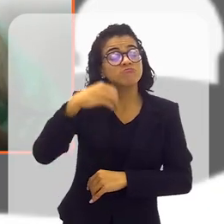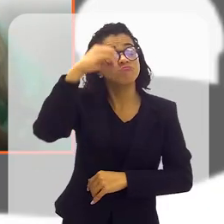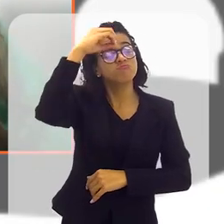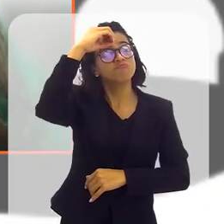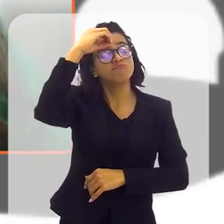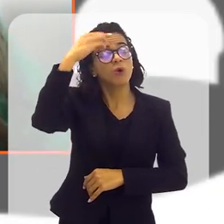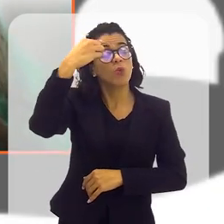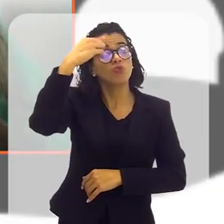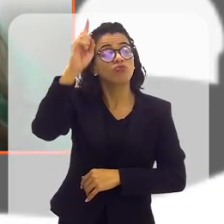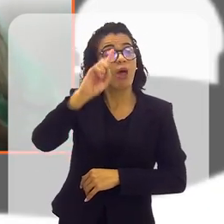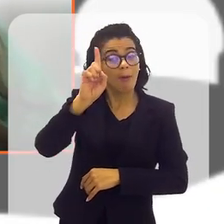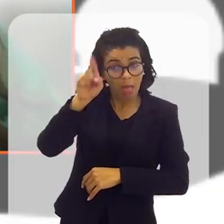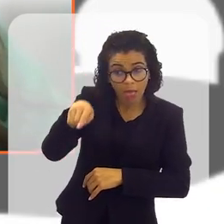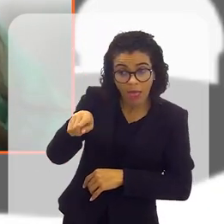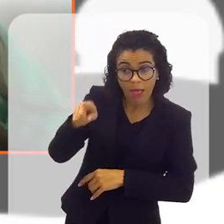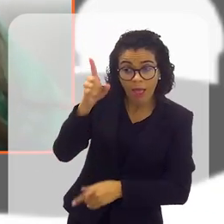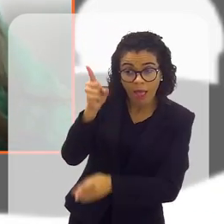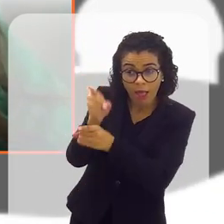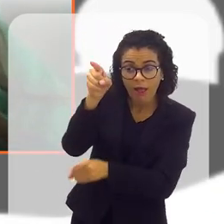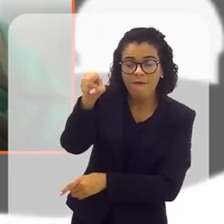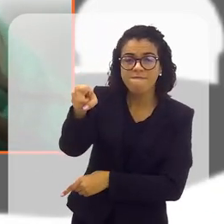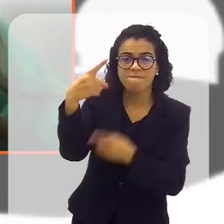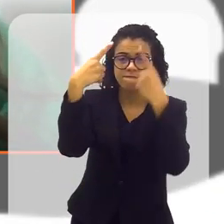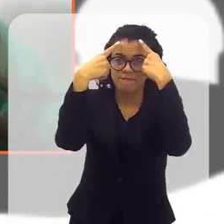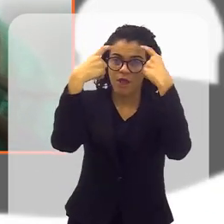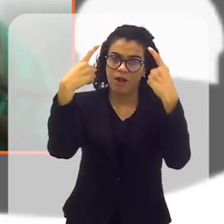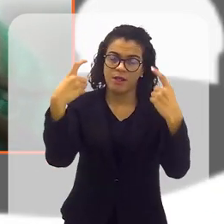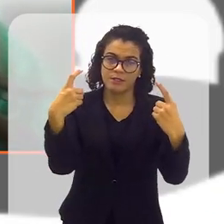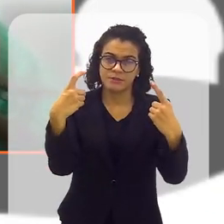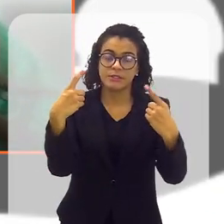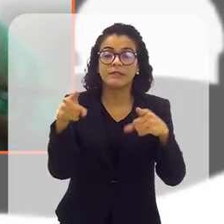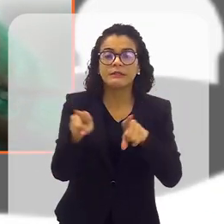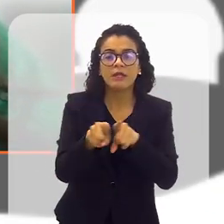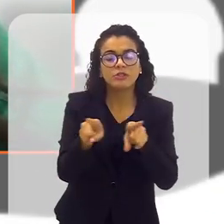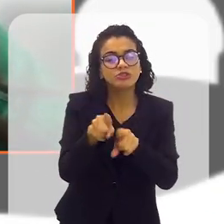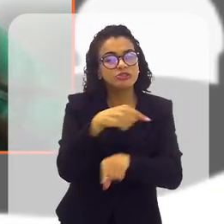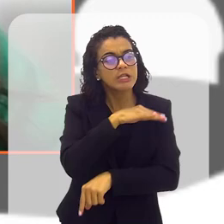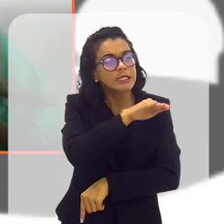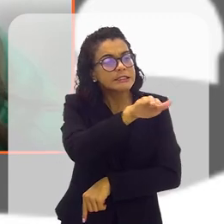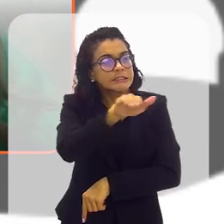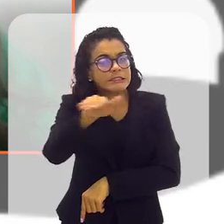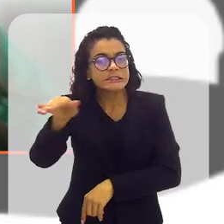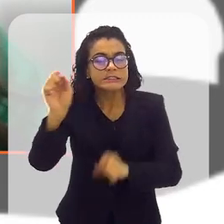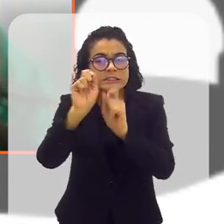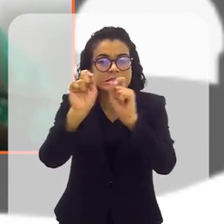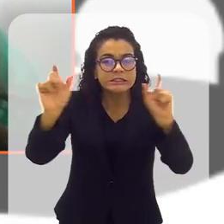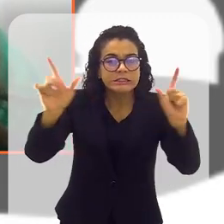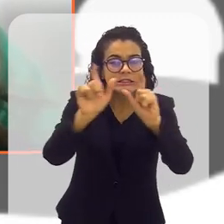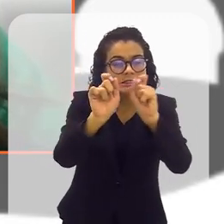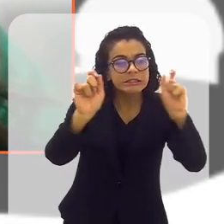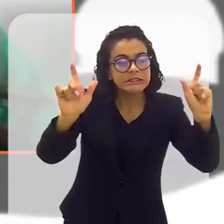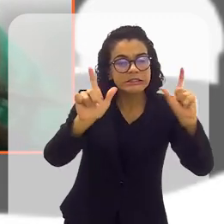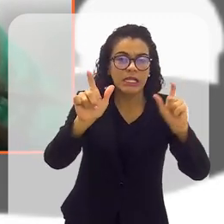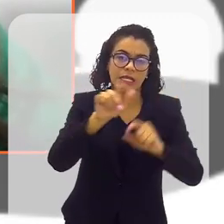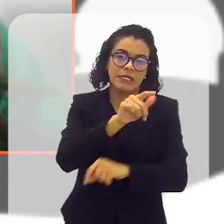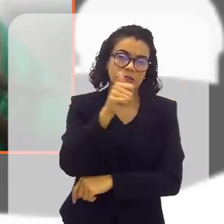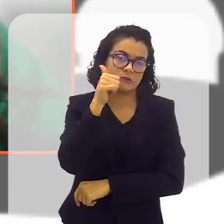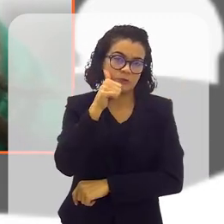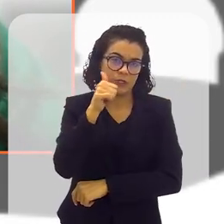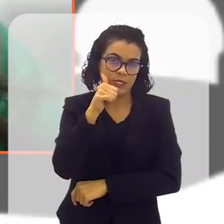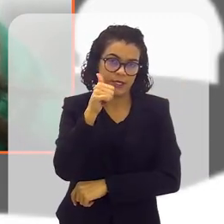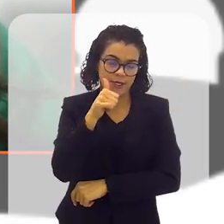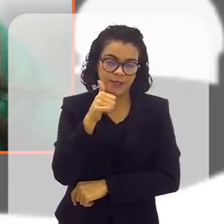sofrendo a violência. Então, a gente tem aí aberto os olhos dessas mulheres durante os nossos encontros,